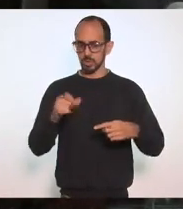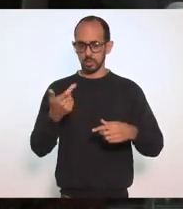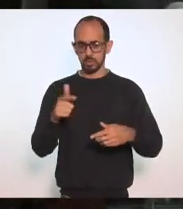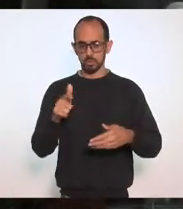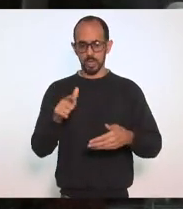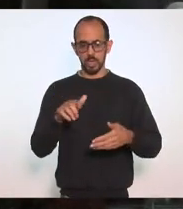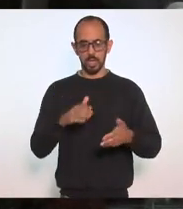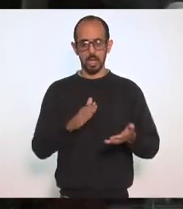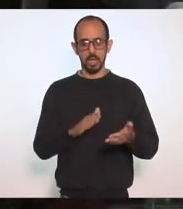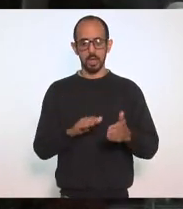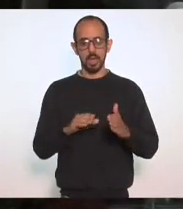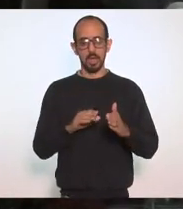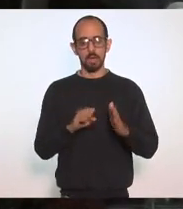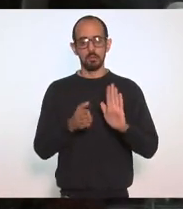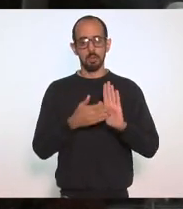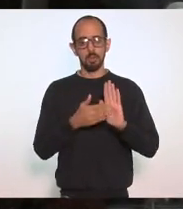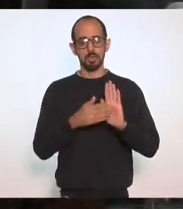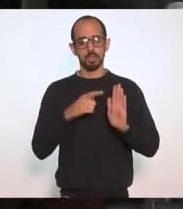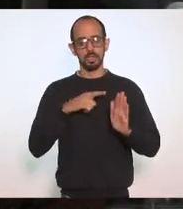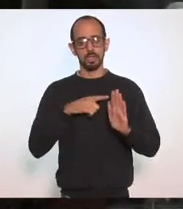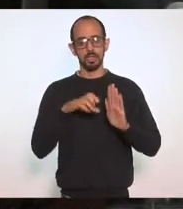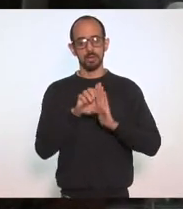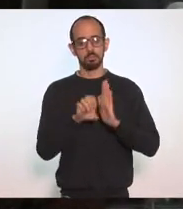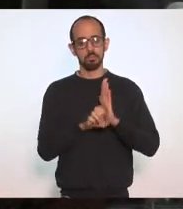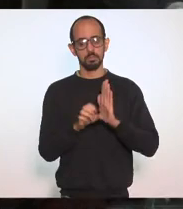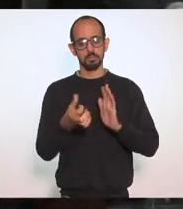presente proposta Recebeu seis emendas E retorno às comissões